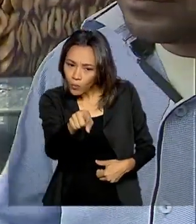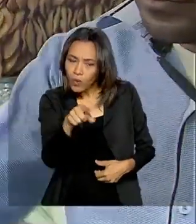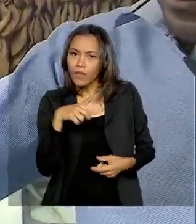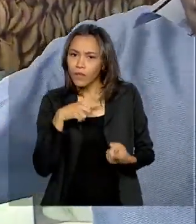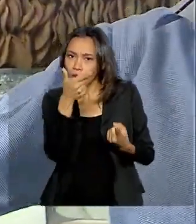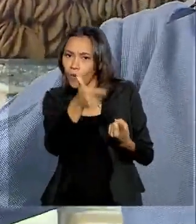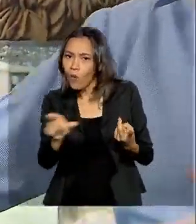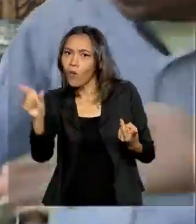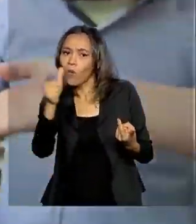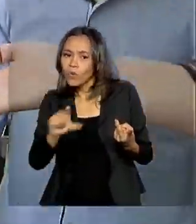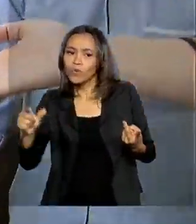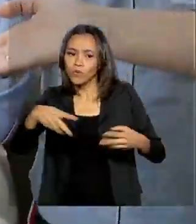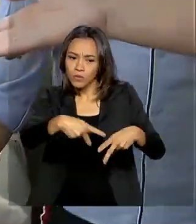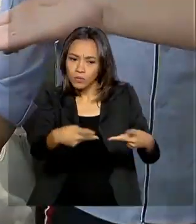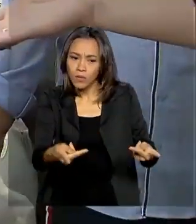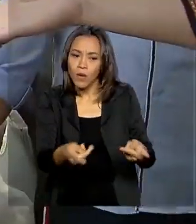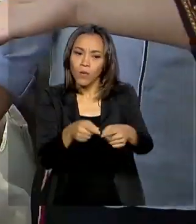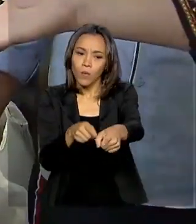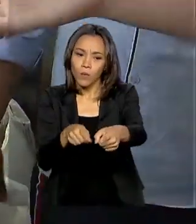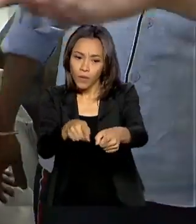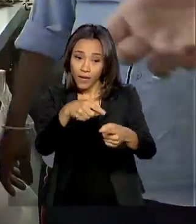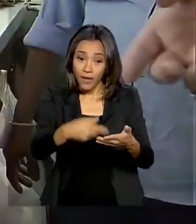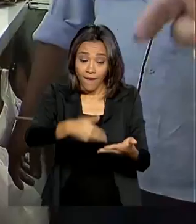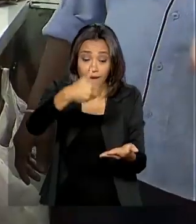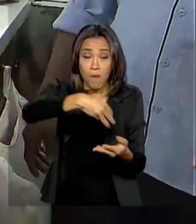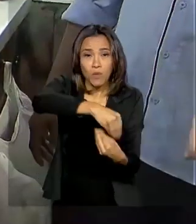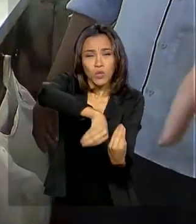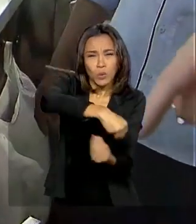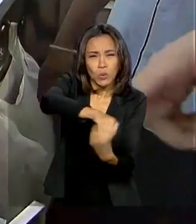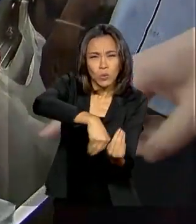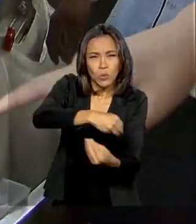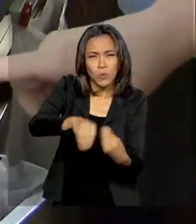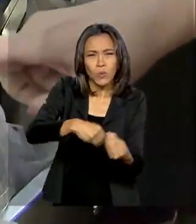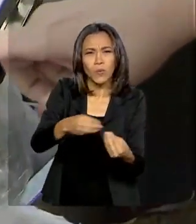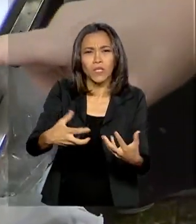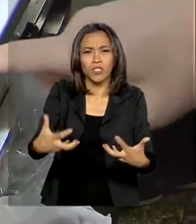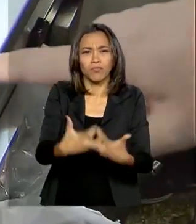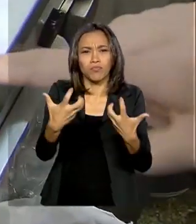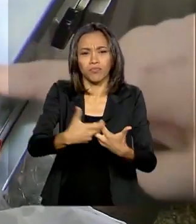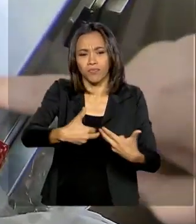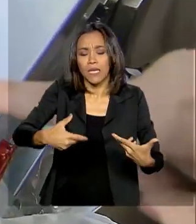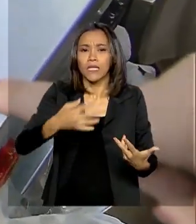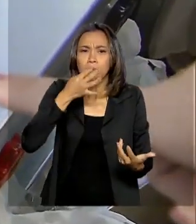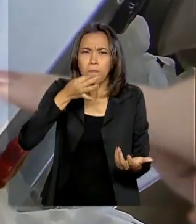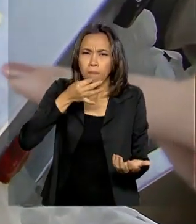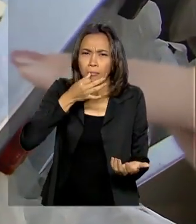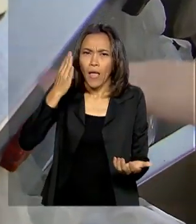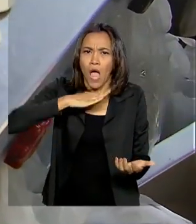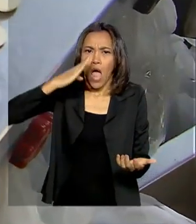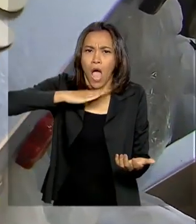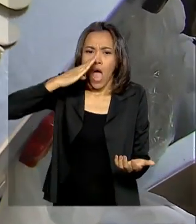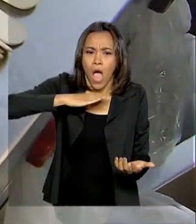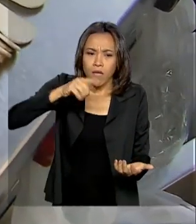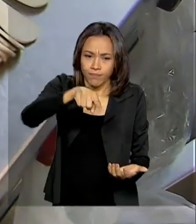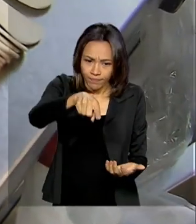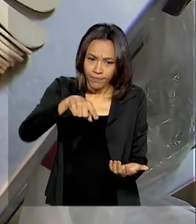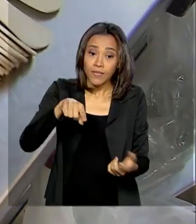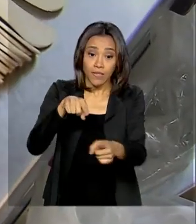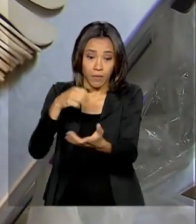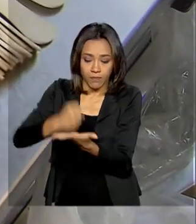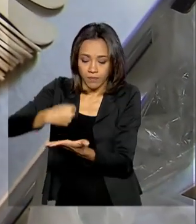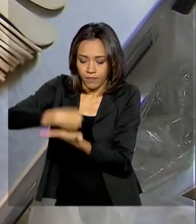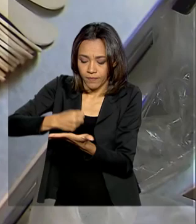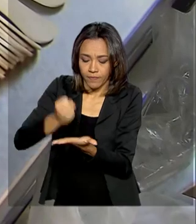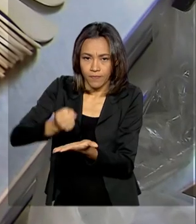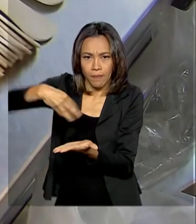outros pratos. Este aqui é um mix de vegetais e tudo com muita pimenta. Incluindo este aqui, a maçala. Um tempero feito de